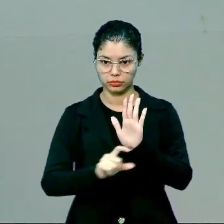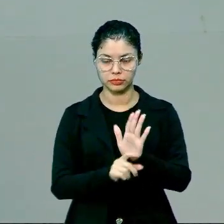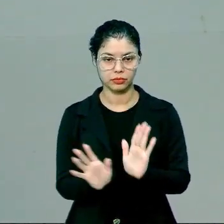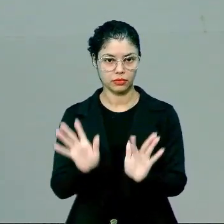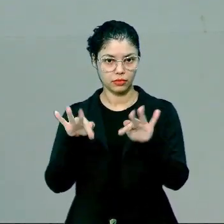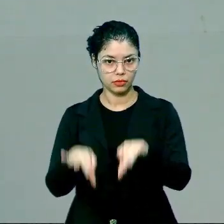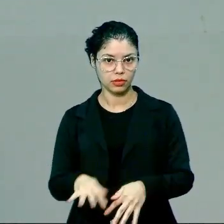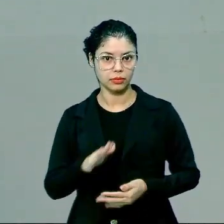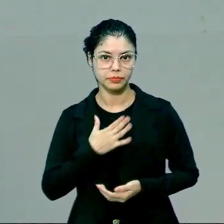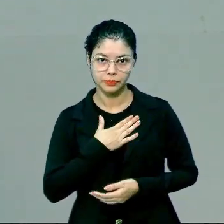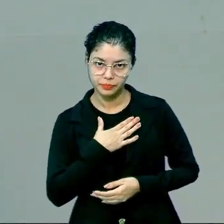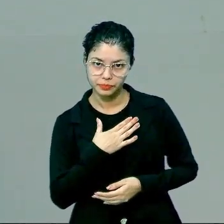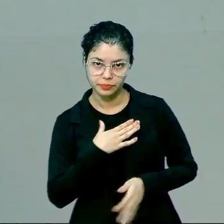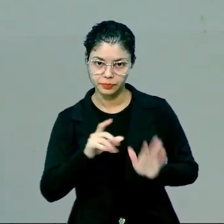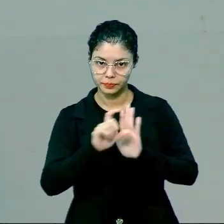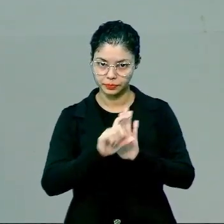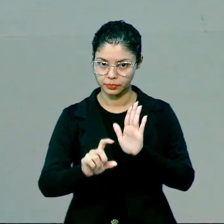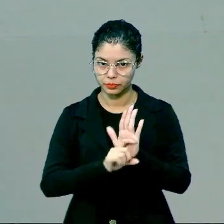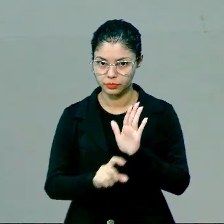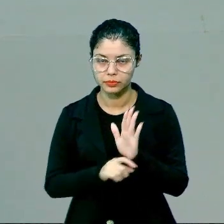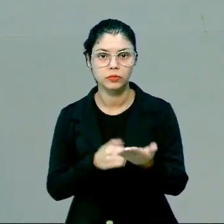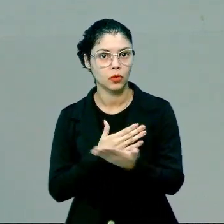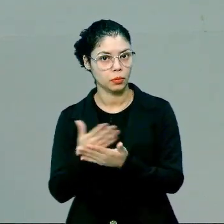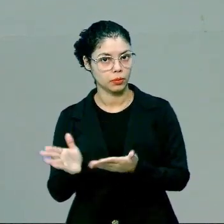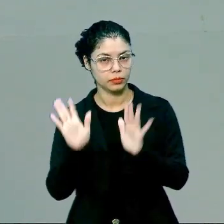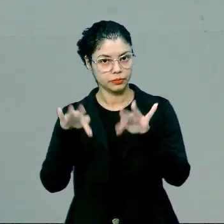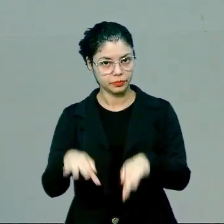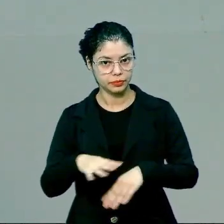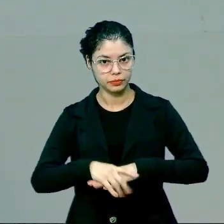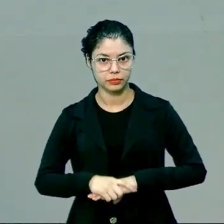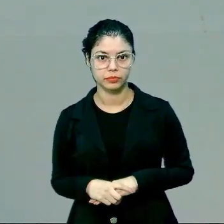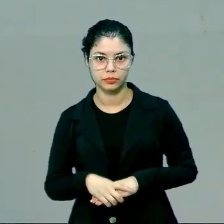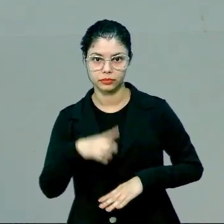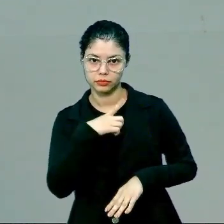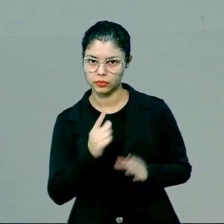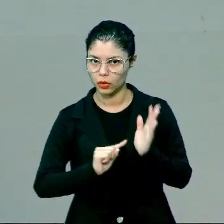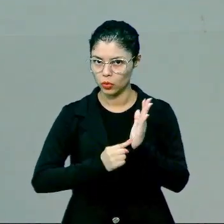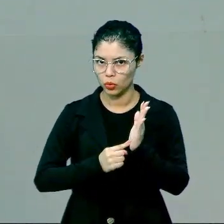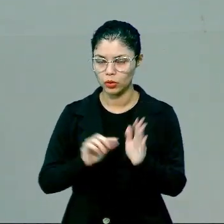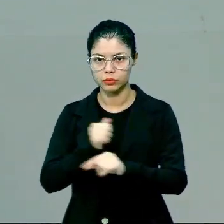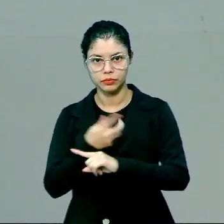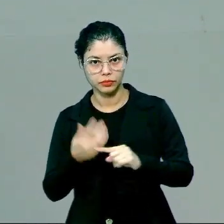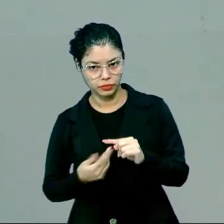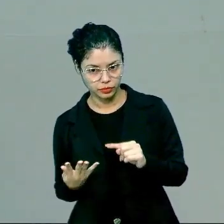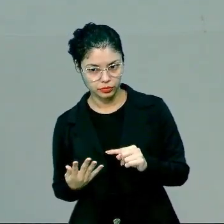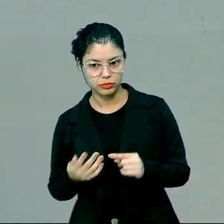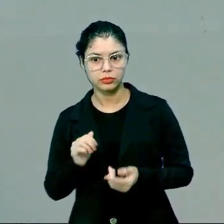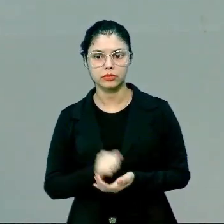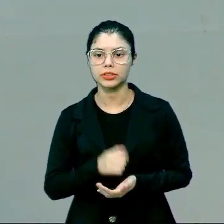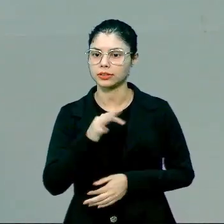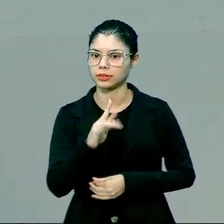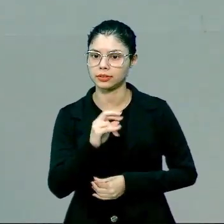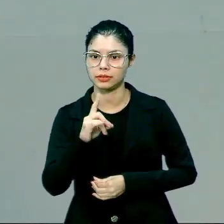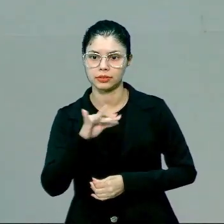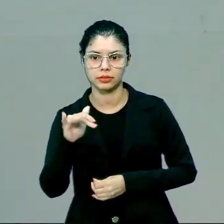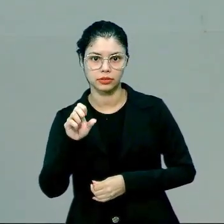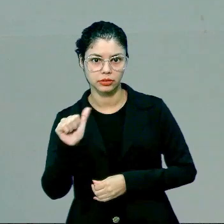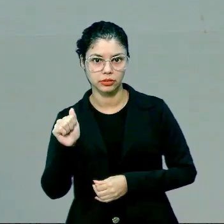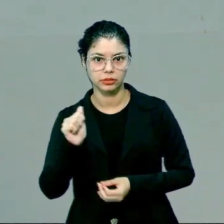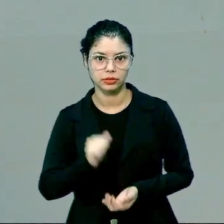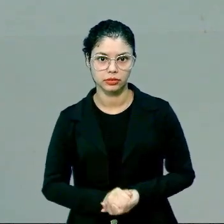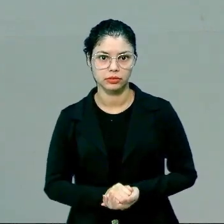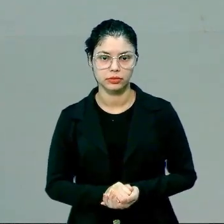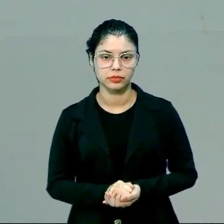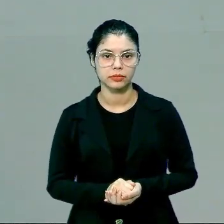do desenvolvimento. O meu parágrafo, ele tem que ter um começo, um meio e um final. tem lá o tópico frasal iniciando o texto, tem o conectivo,